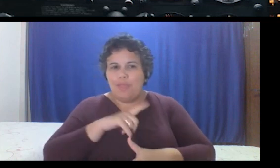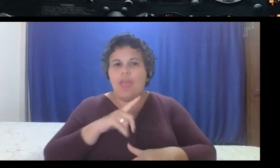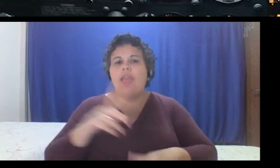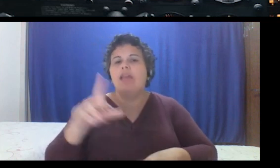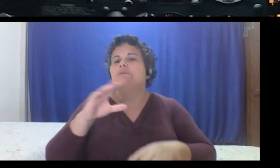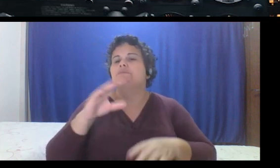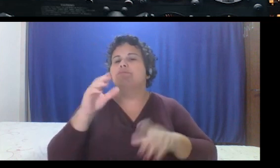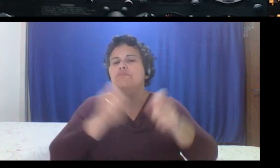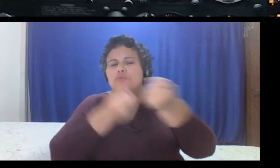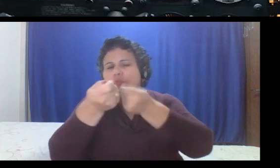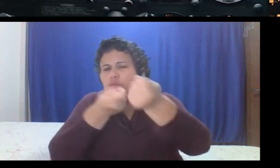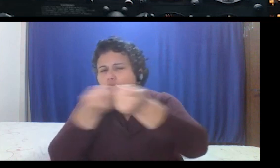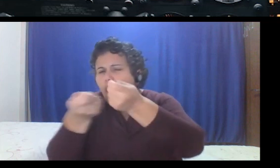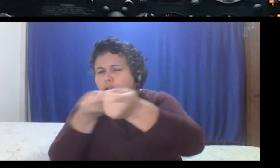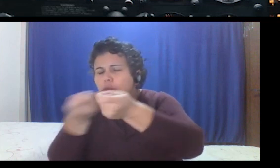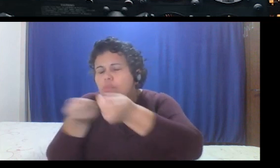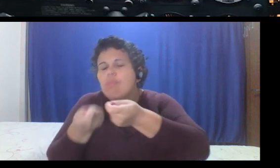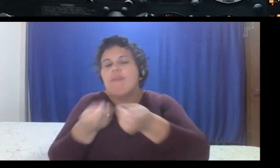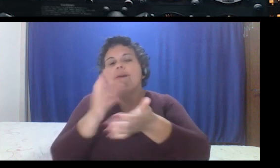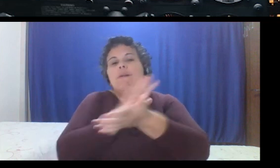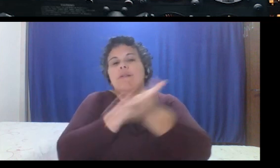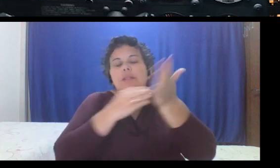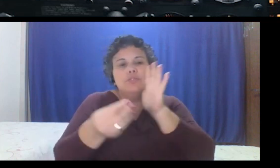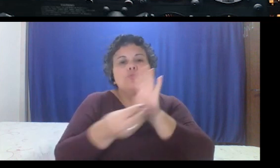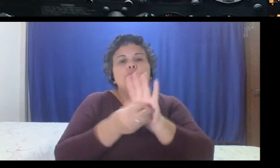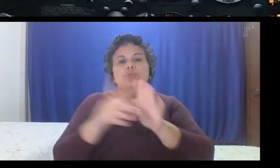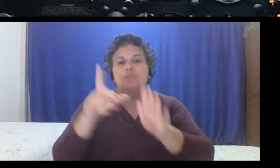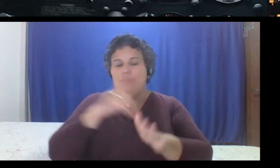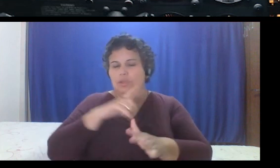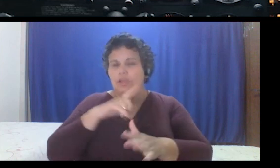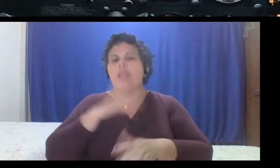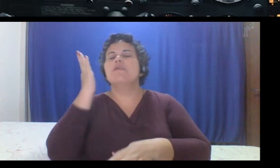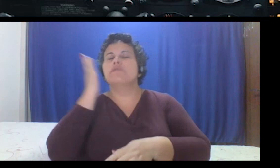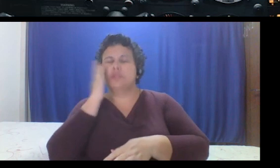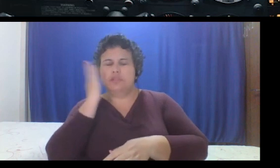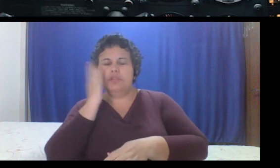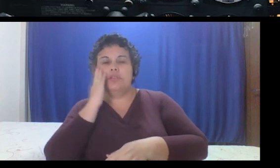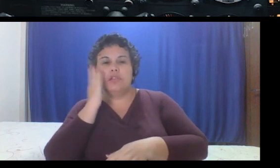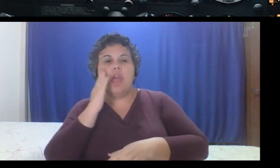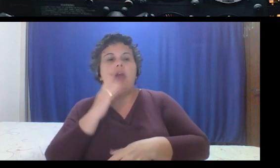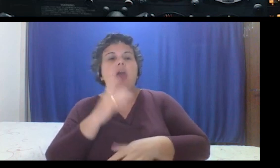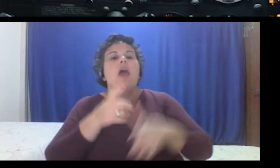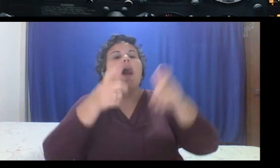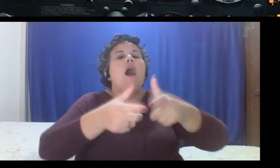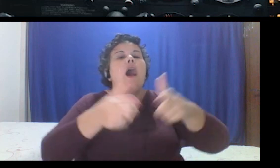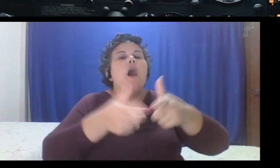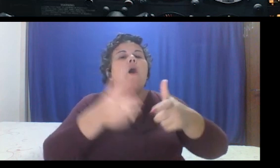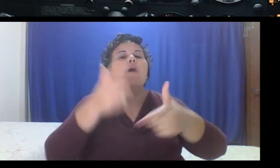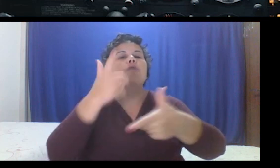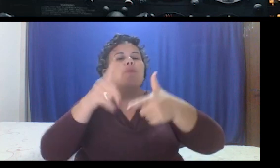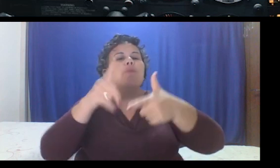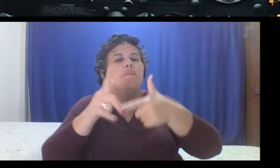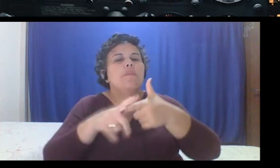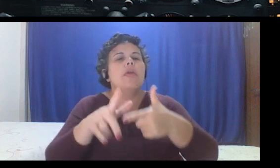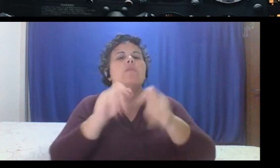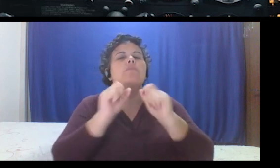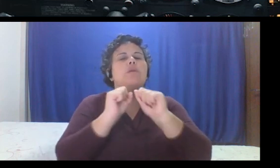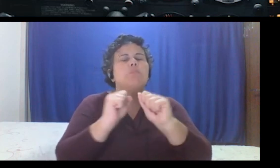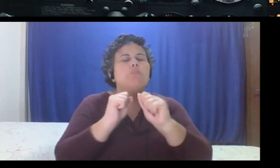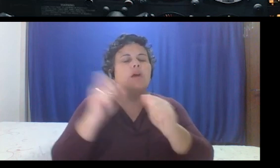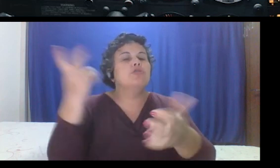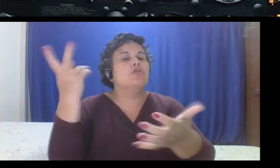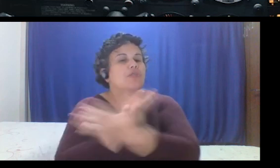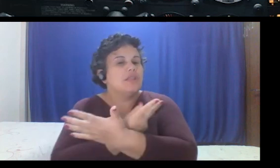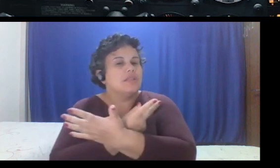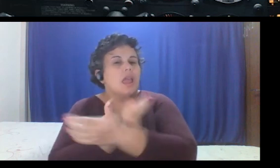minimamente medidas e apontadas ali, eu sei onde eu posso ter problema logo em frente, onde já está mais seguro,